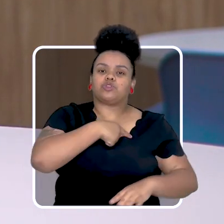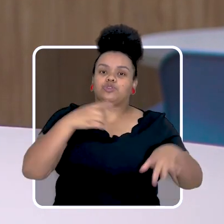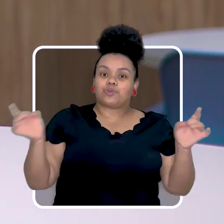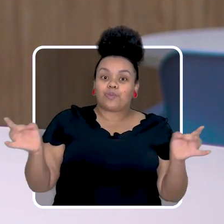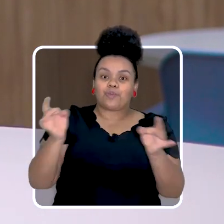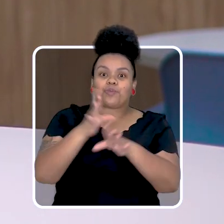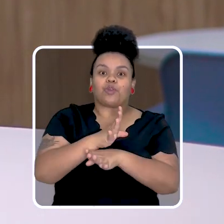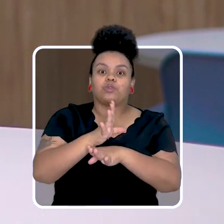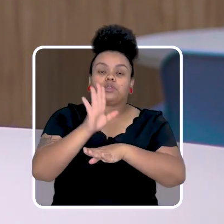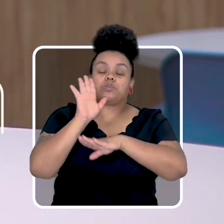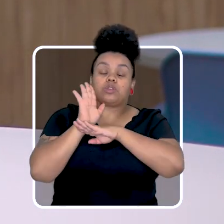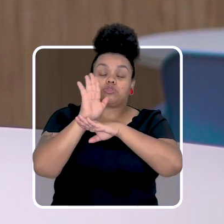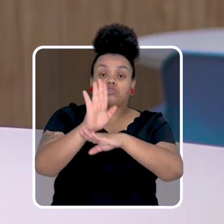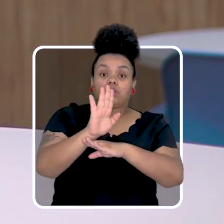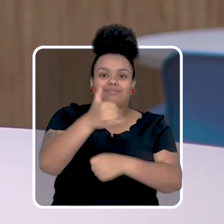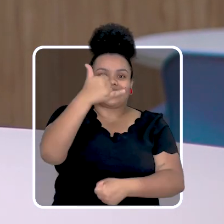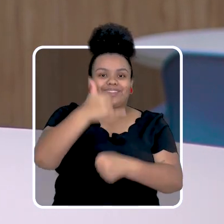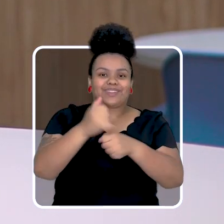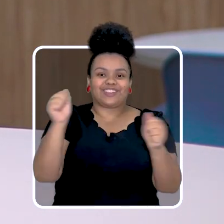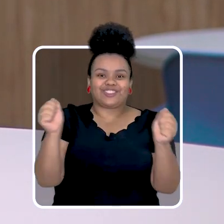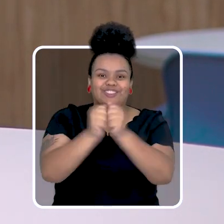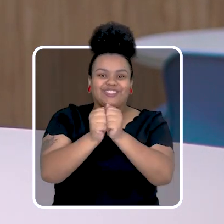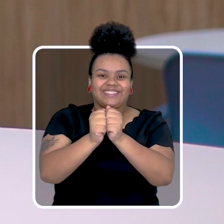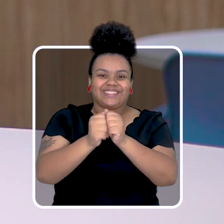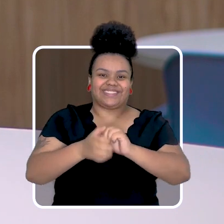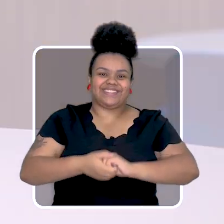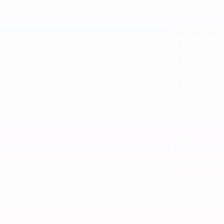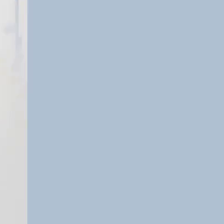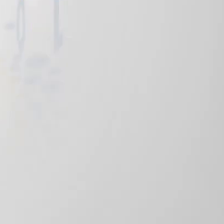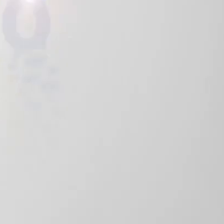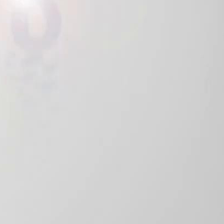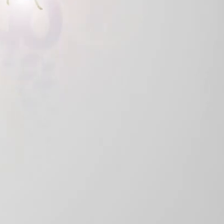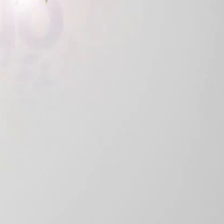Somos preparadas para liderar. Feliz mulher!